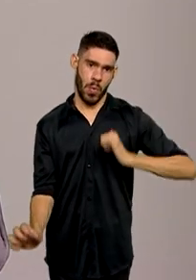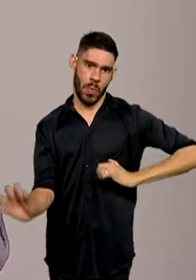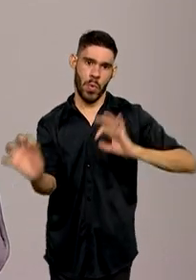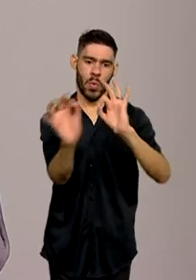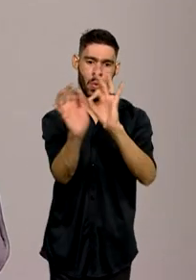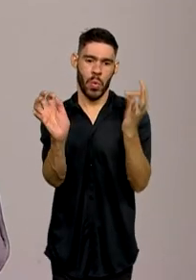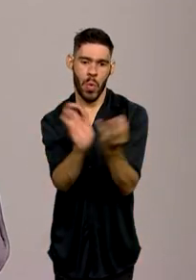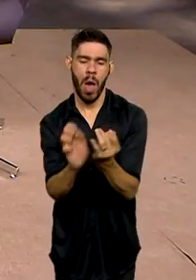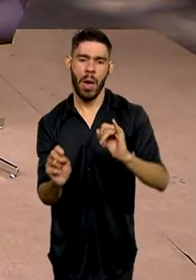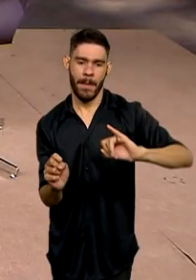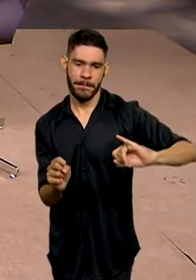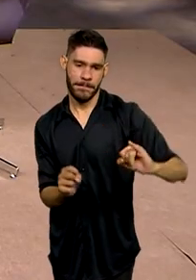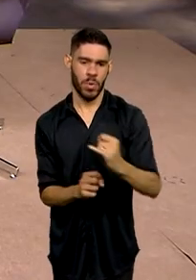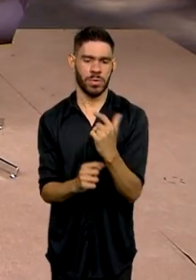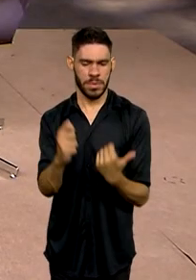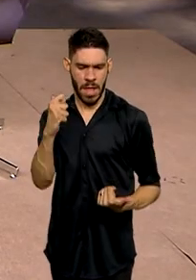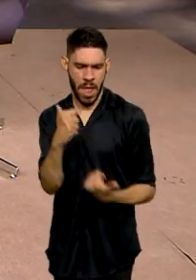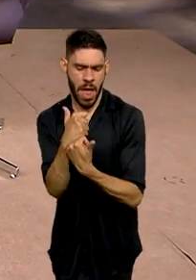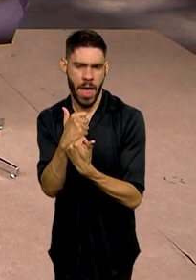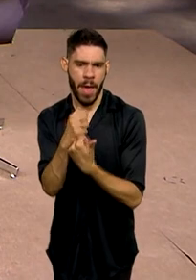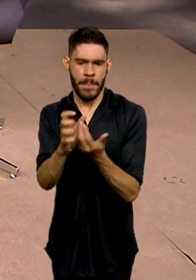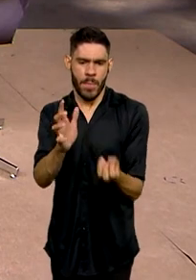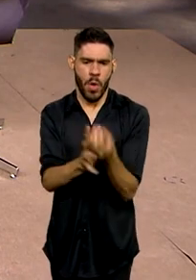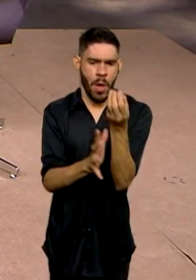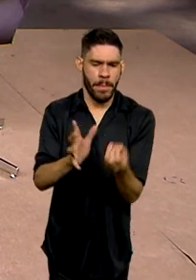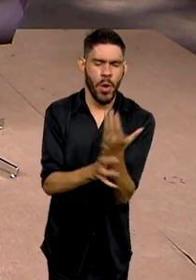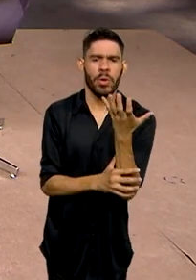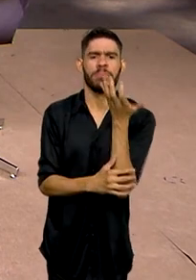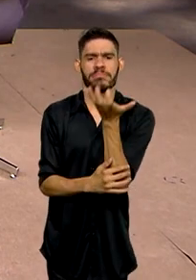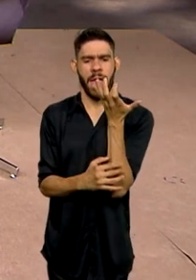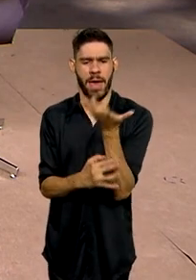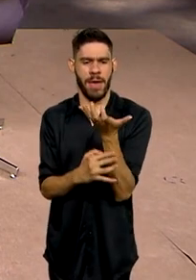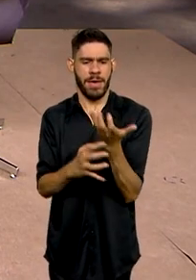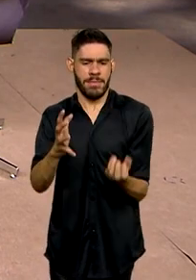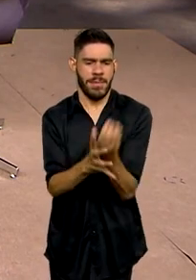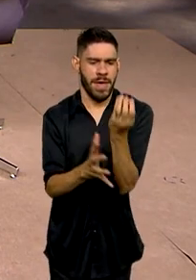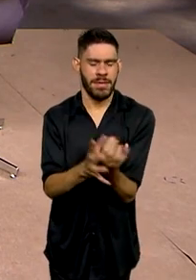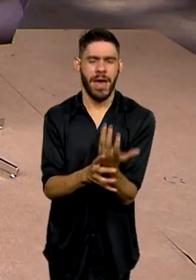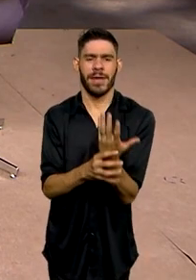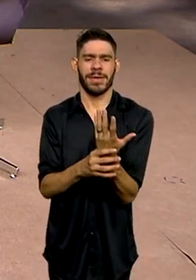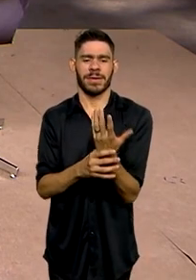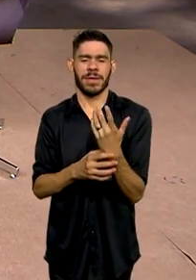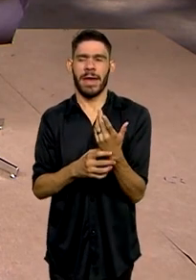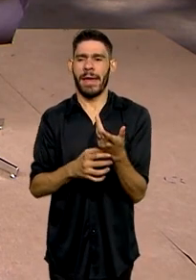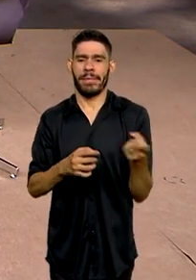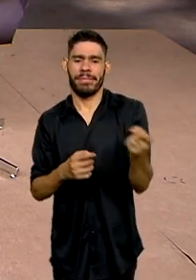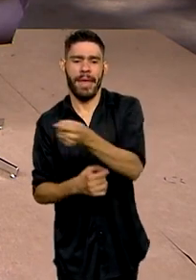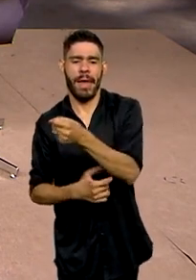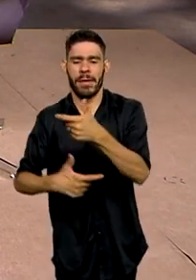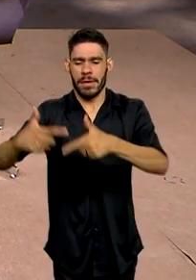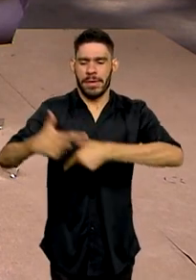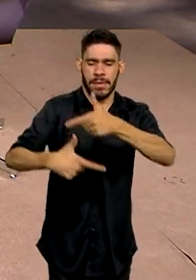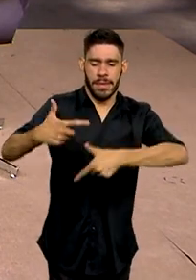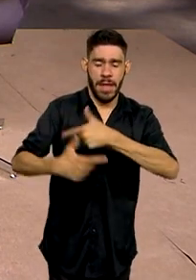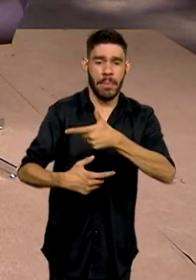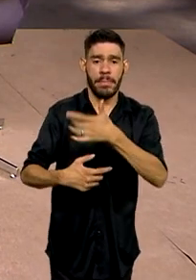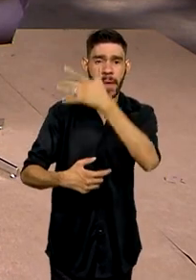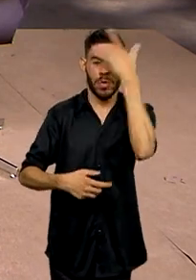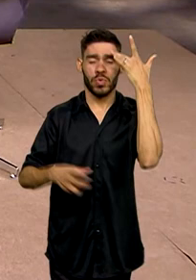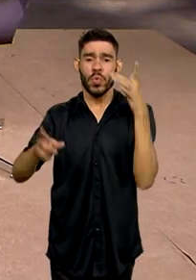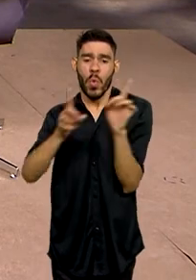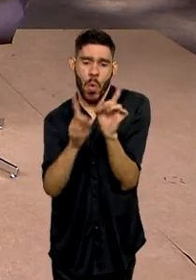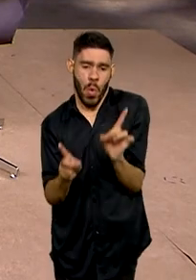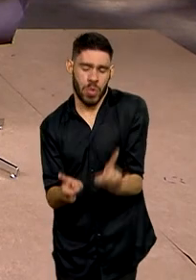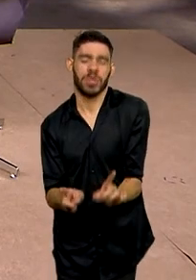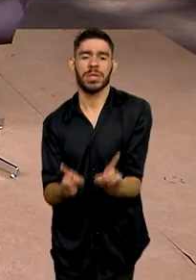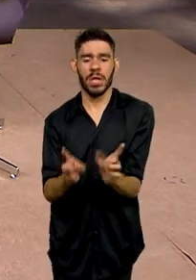ter oportunidade, apoiar ali quem quer produzir, apoiar quem quer colocar um negócio, uma atividade, porque as pessoas querem dignidade.